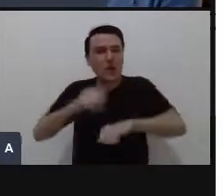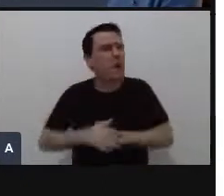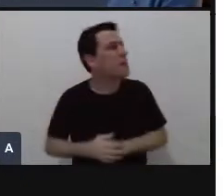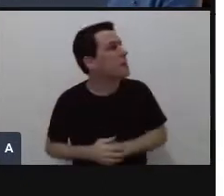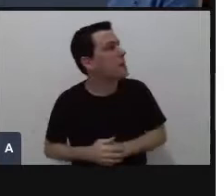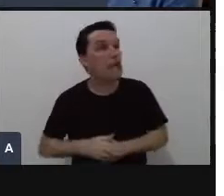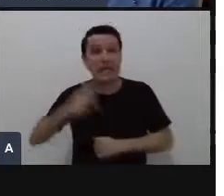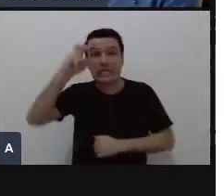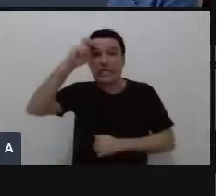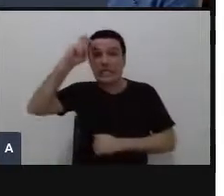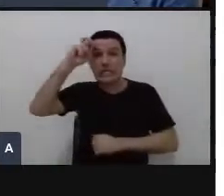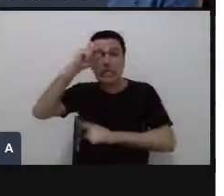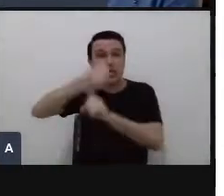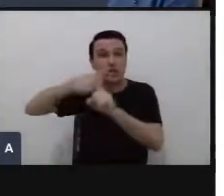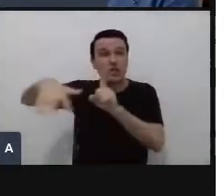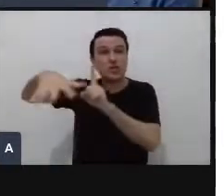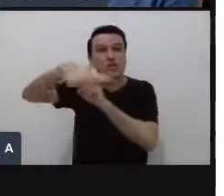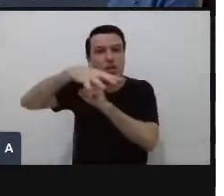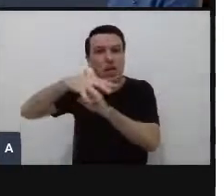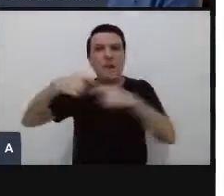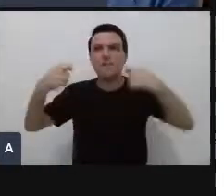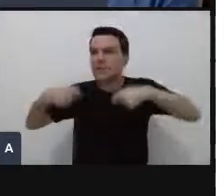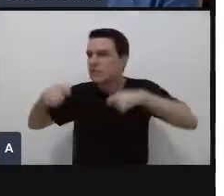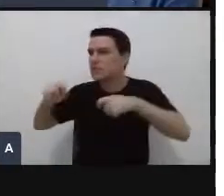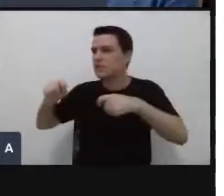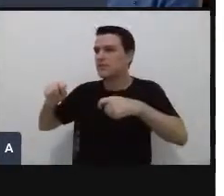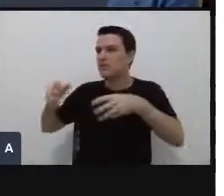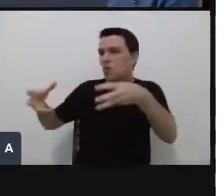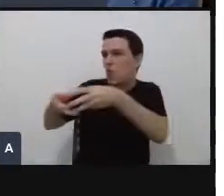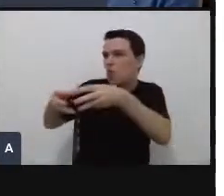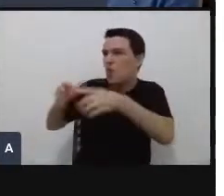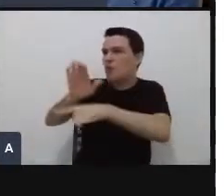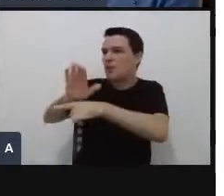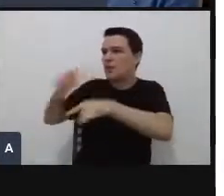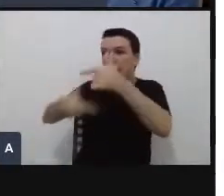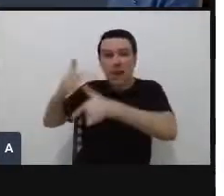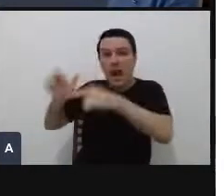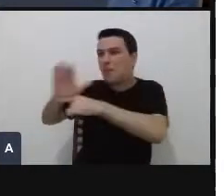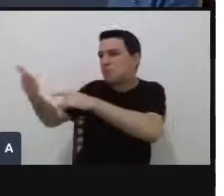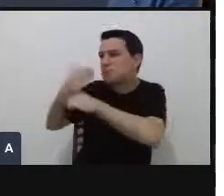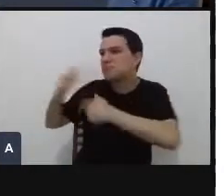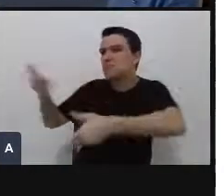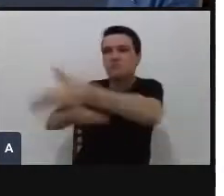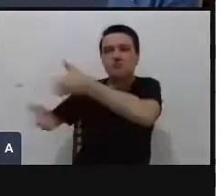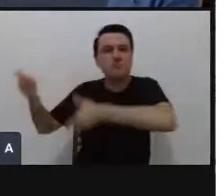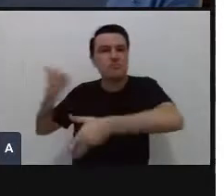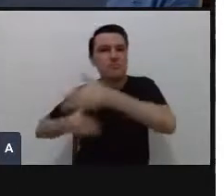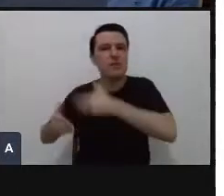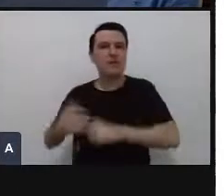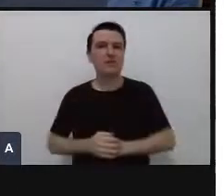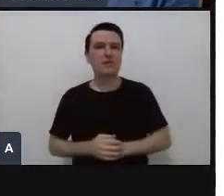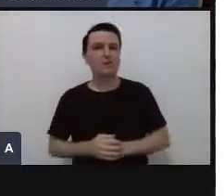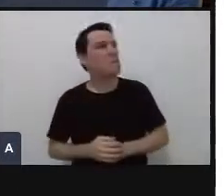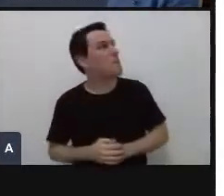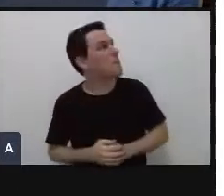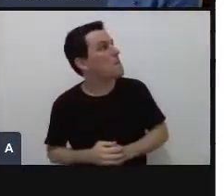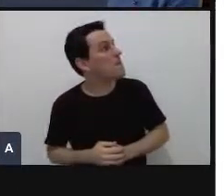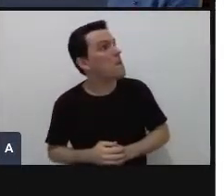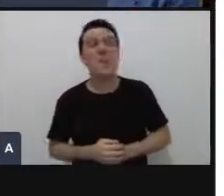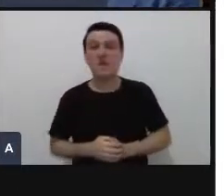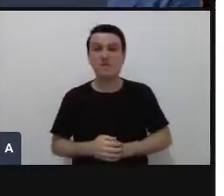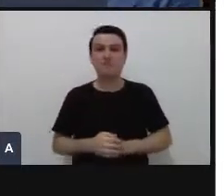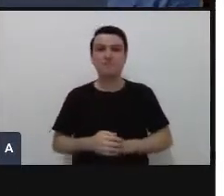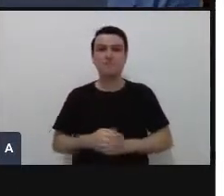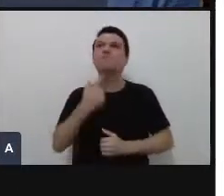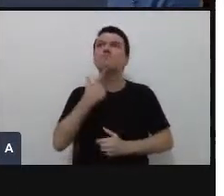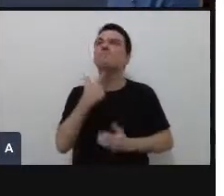já que a gente precisa trabalhar em conjunto, colaborar, para somar nossas forças, nosso potencial inovador, a vitalidade, eu tenho que estar realmente